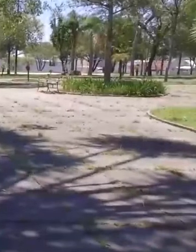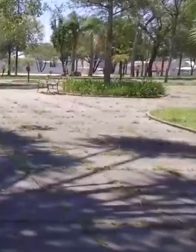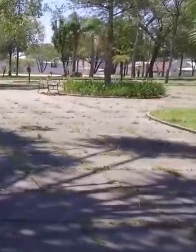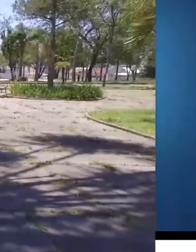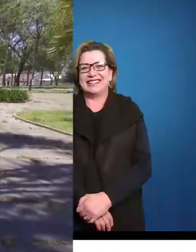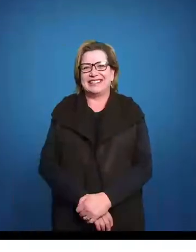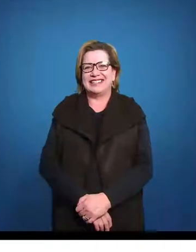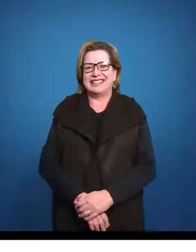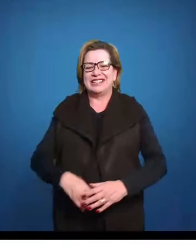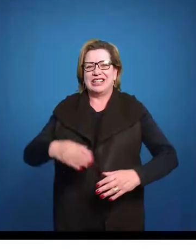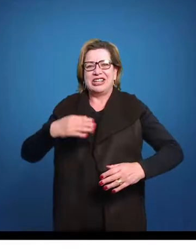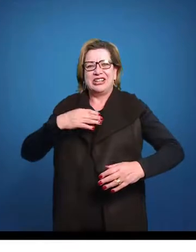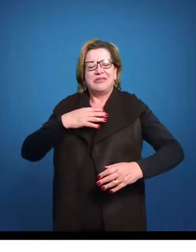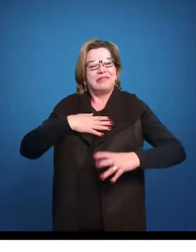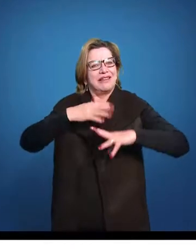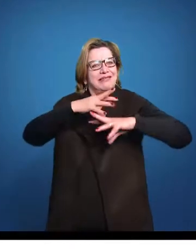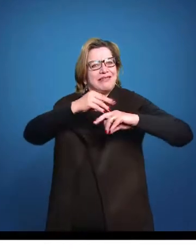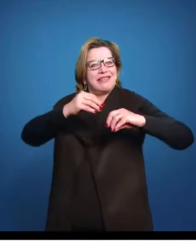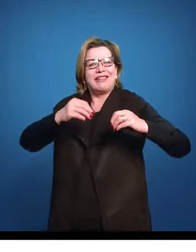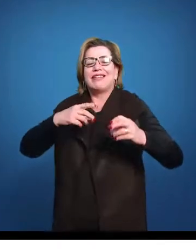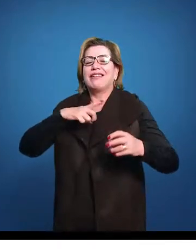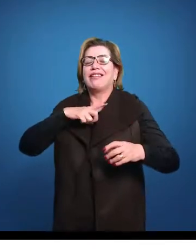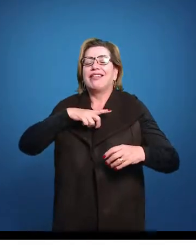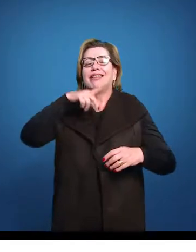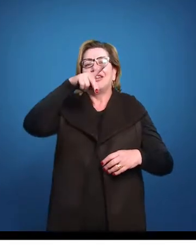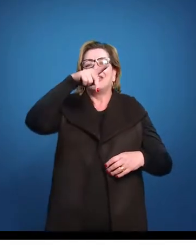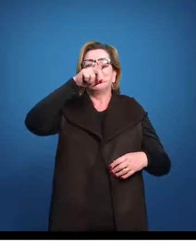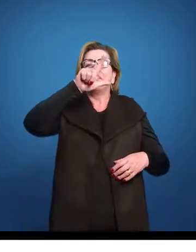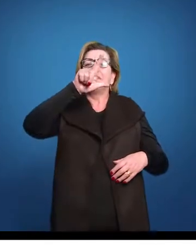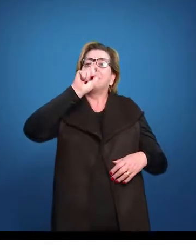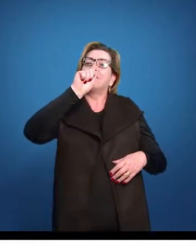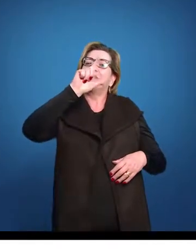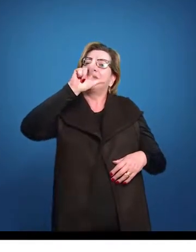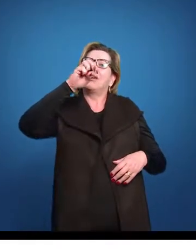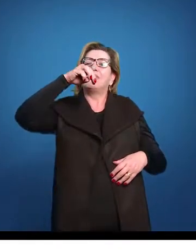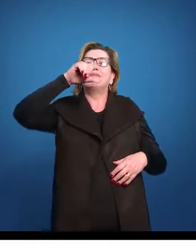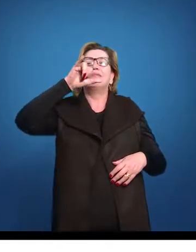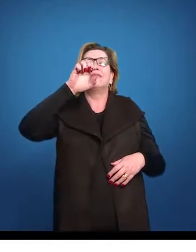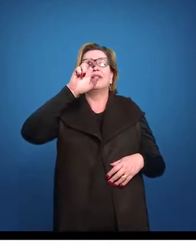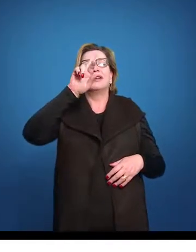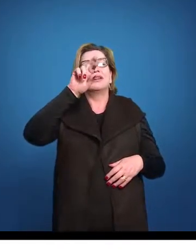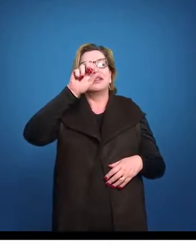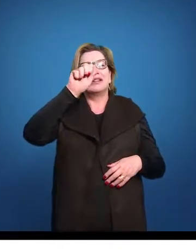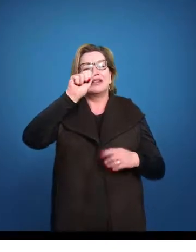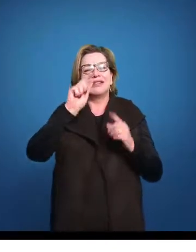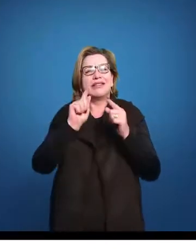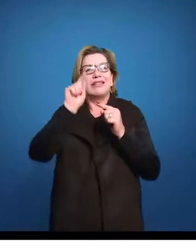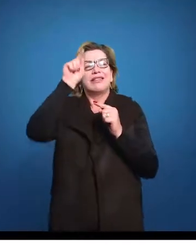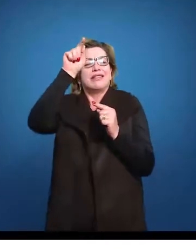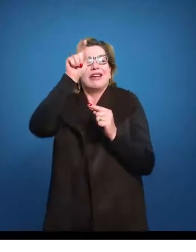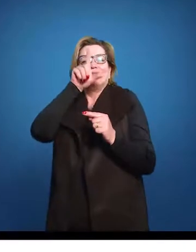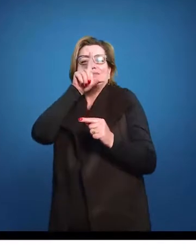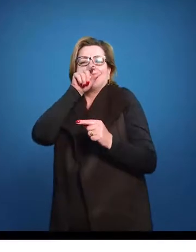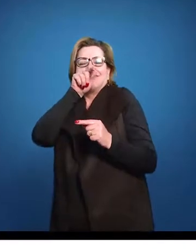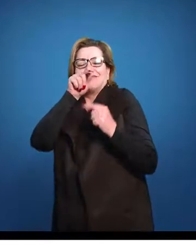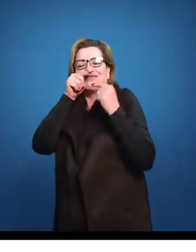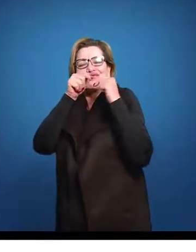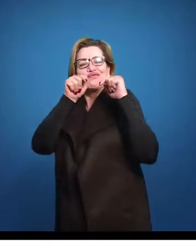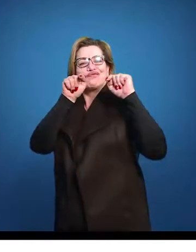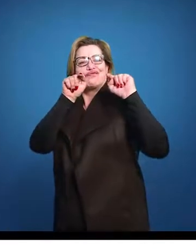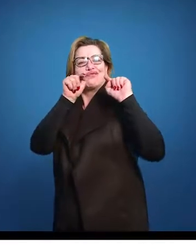Minha terra tem palmeiras, onde canto sabiá. As aves que aqui gorjeiam,